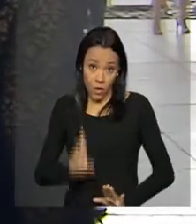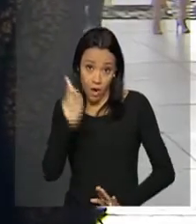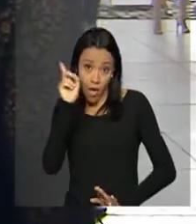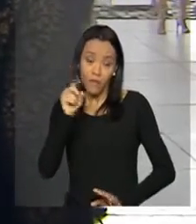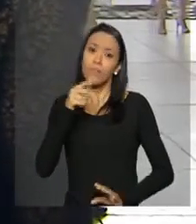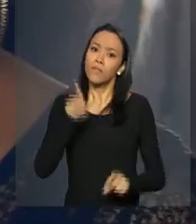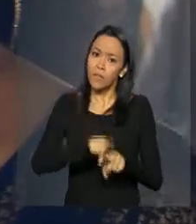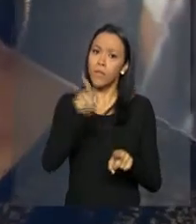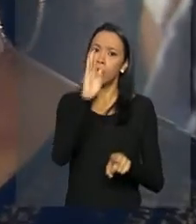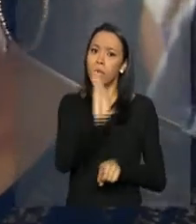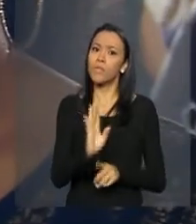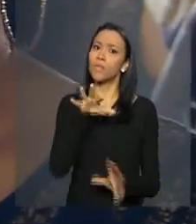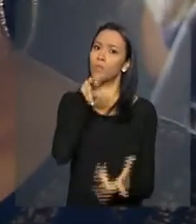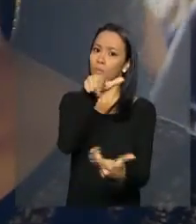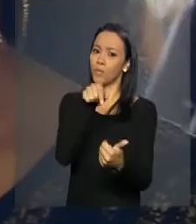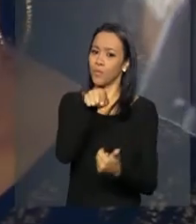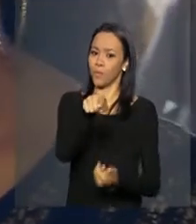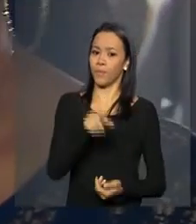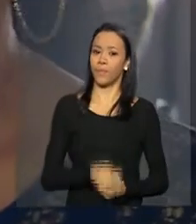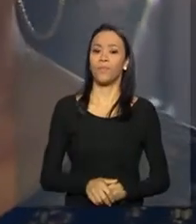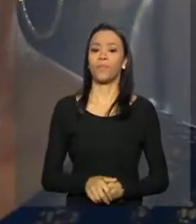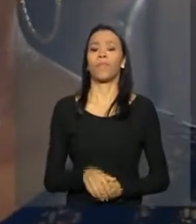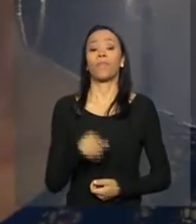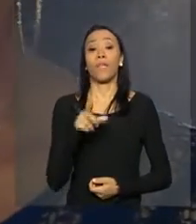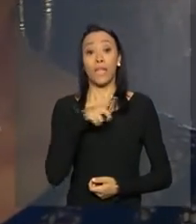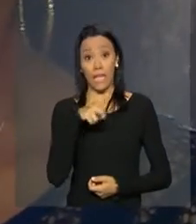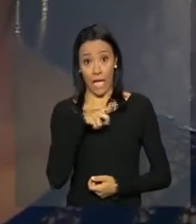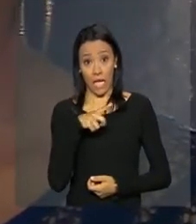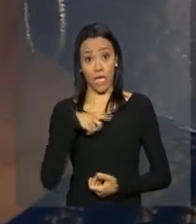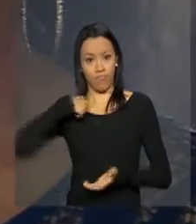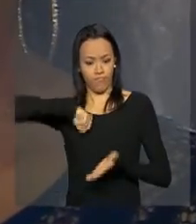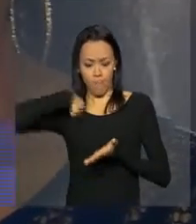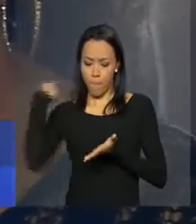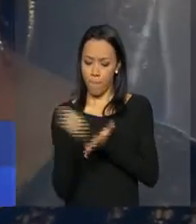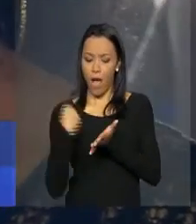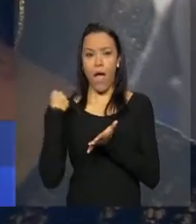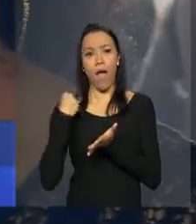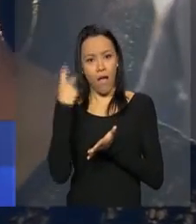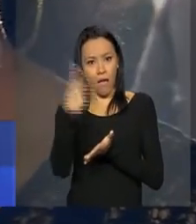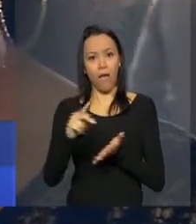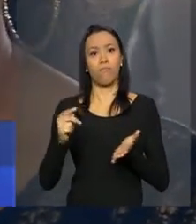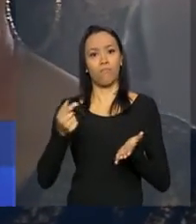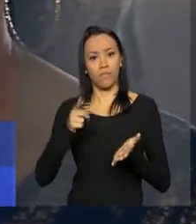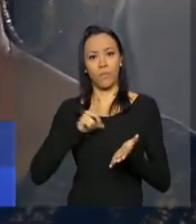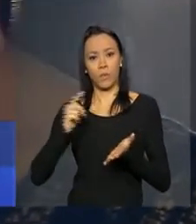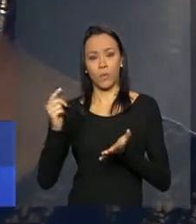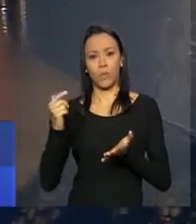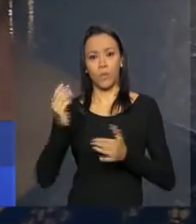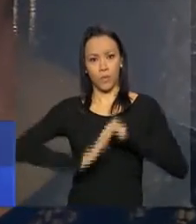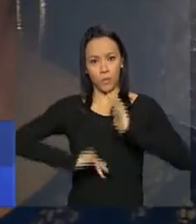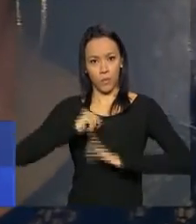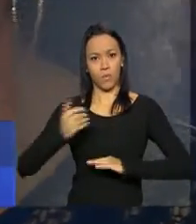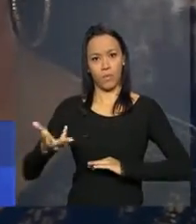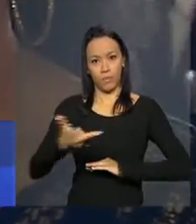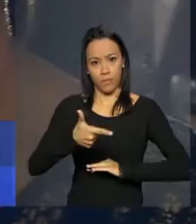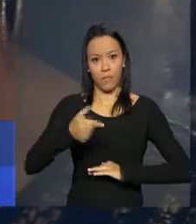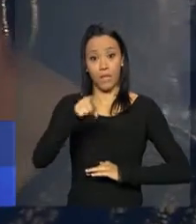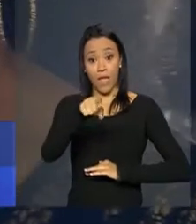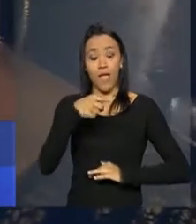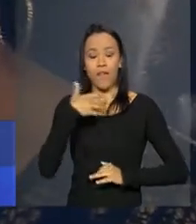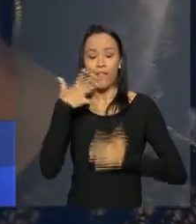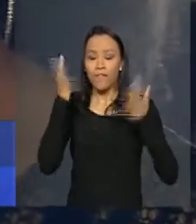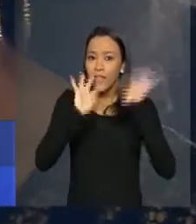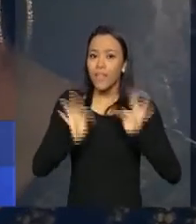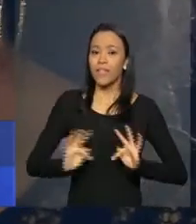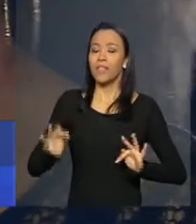Brasil e no mundo. A nossa linha de produtos tem marca registrada, já é patenteada, certo? E o que me deixa feliz é ver o meu